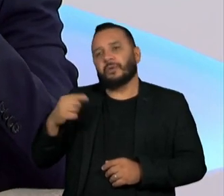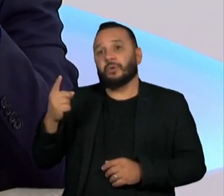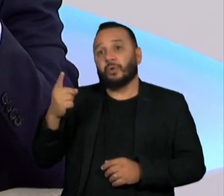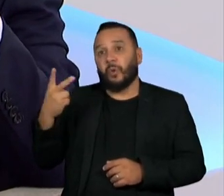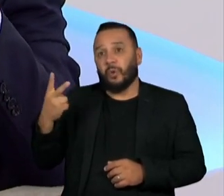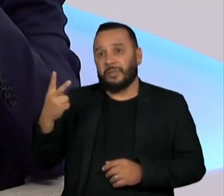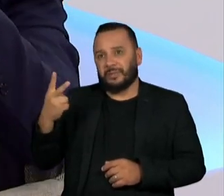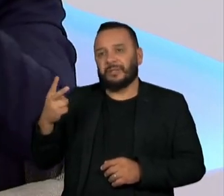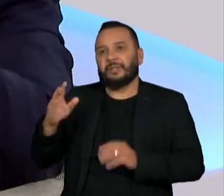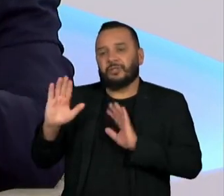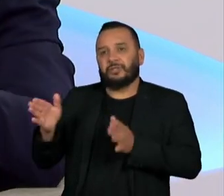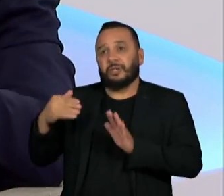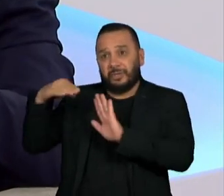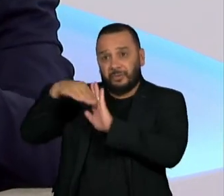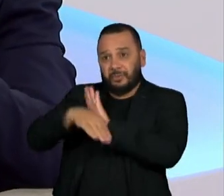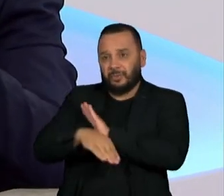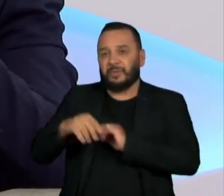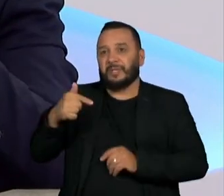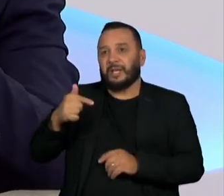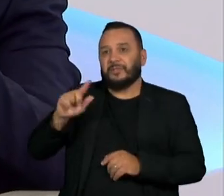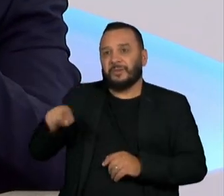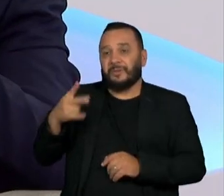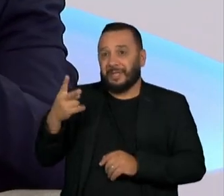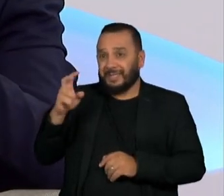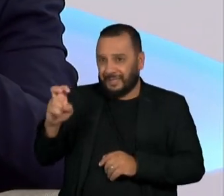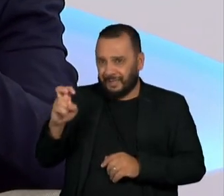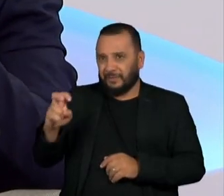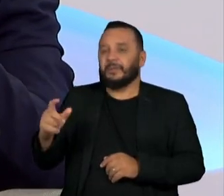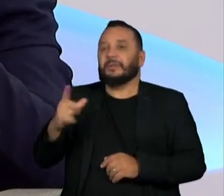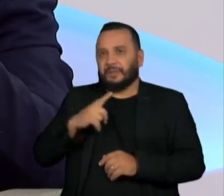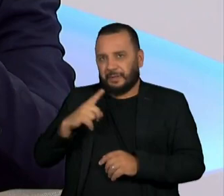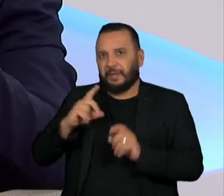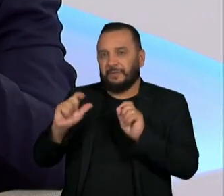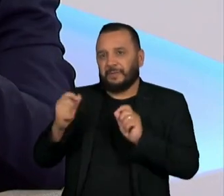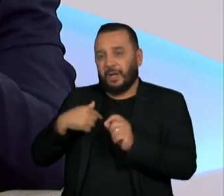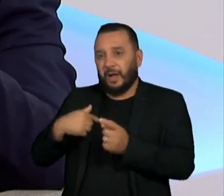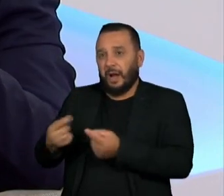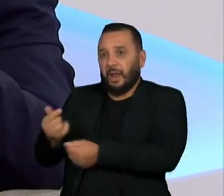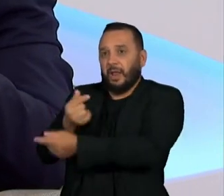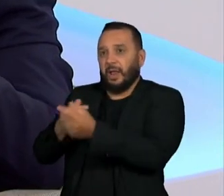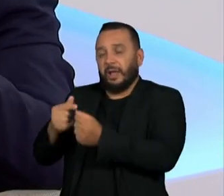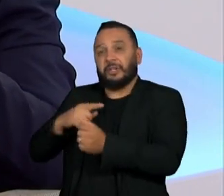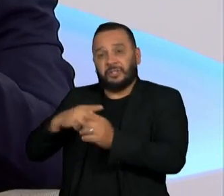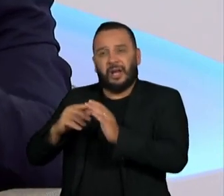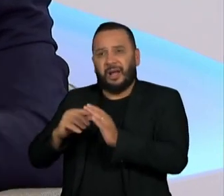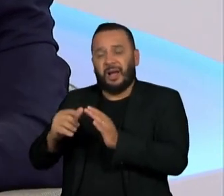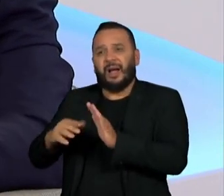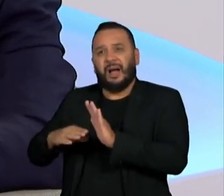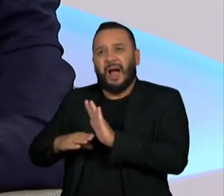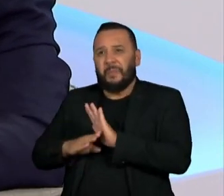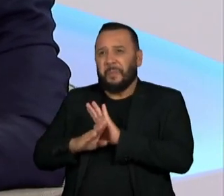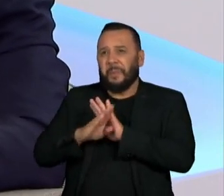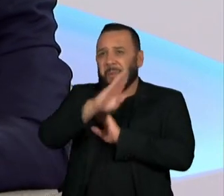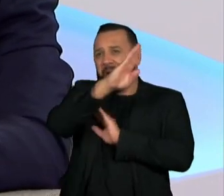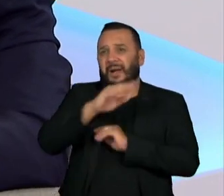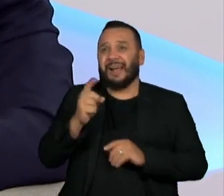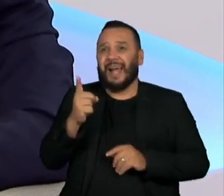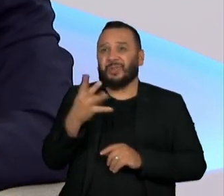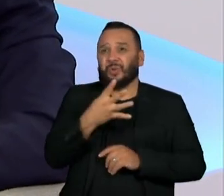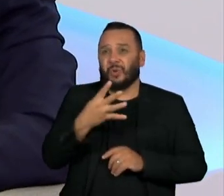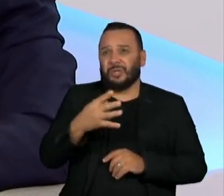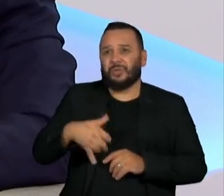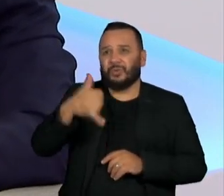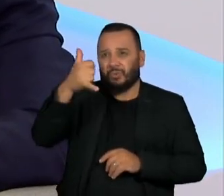aconteceu foi o crescimento de crédito arrefeceu, depois teve que ter uma outra subida de juros para 14, aí o crédito arrefeceu menos ainda e chegou a ficar